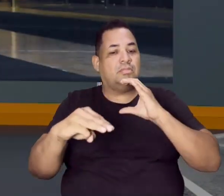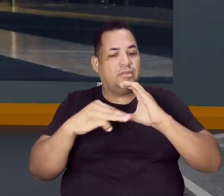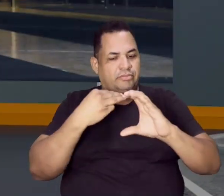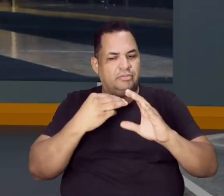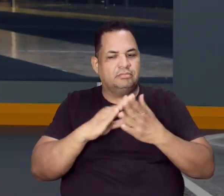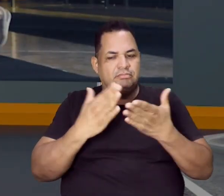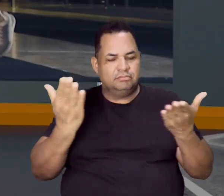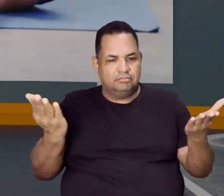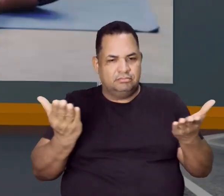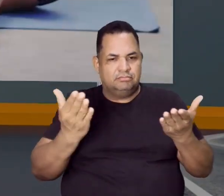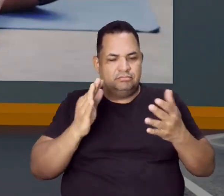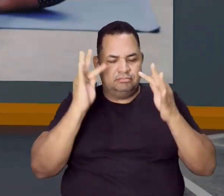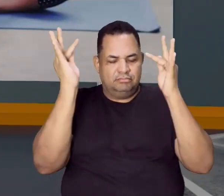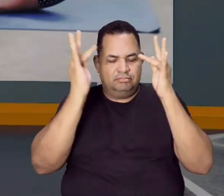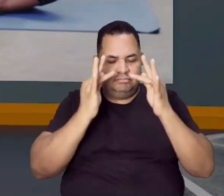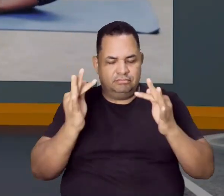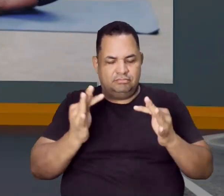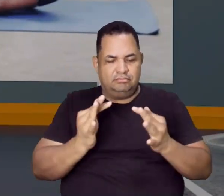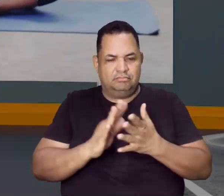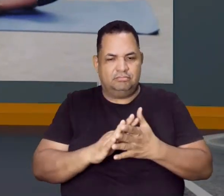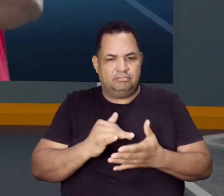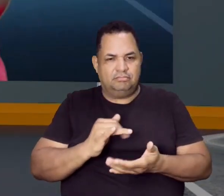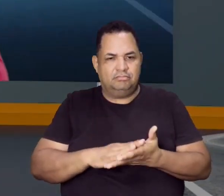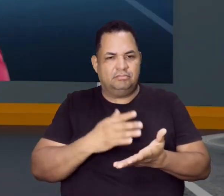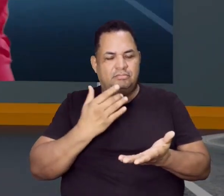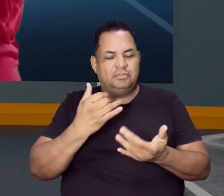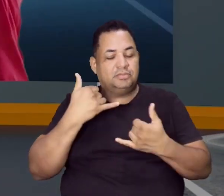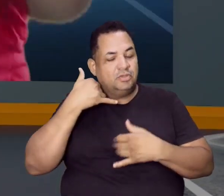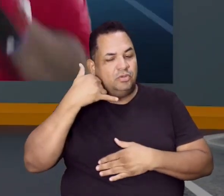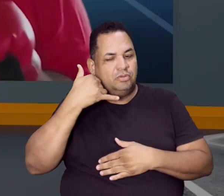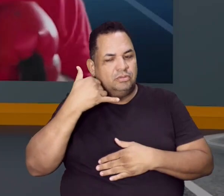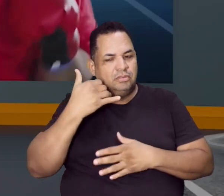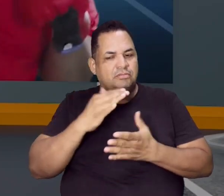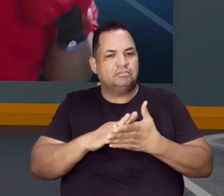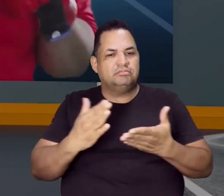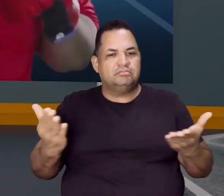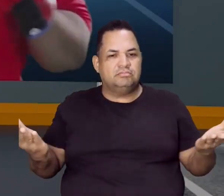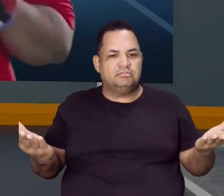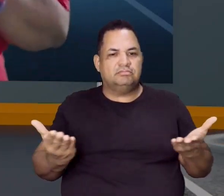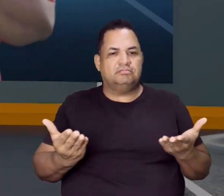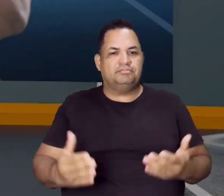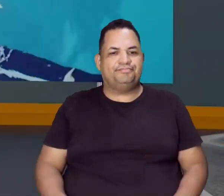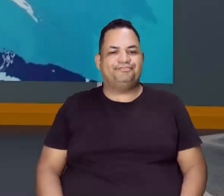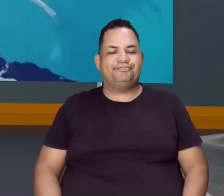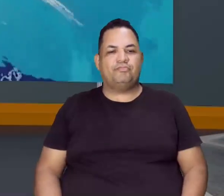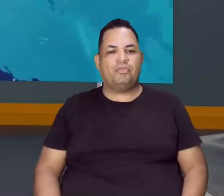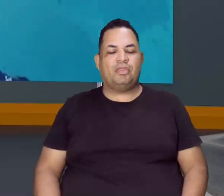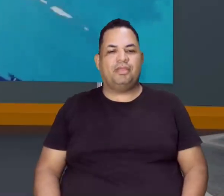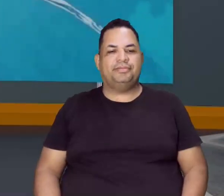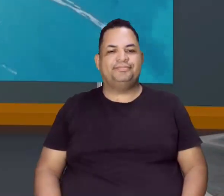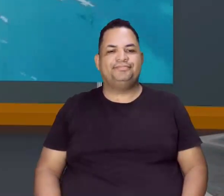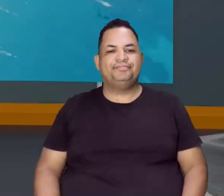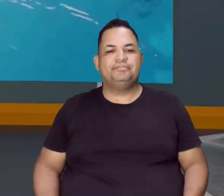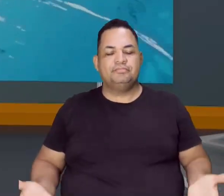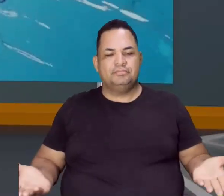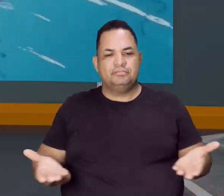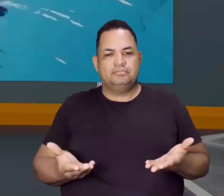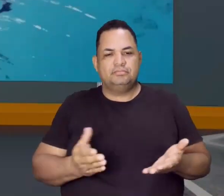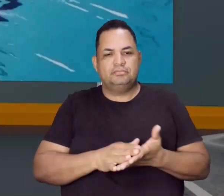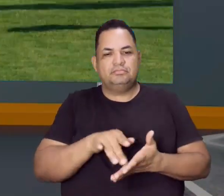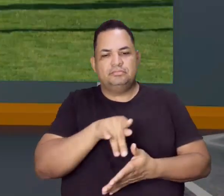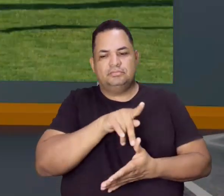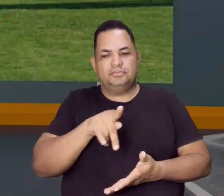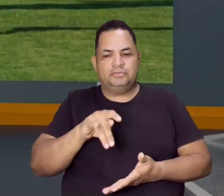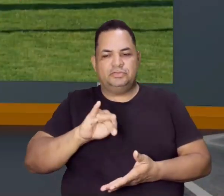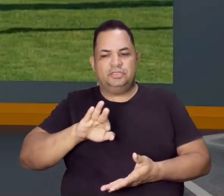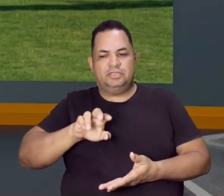Fico muito feliz aí com o teu contato, fico muito feliz com o retorno. E aí, hoje na aula, professora Iris, professora Iris Lene,